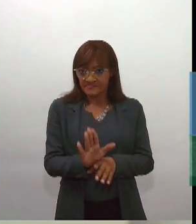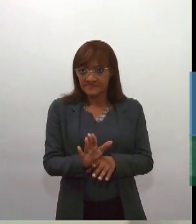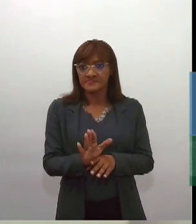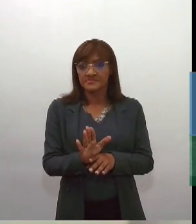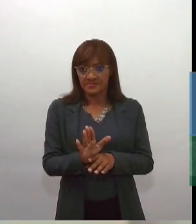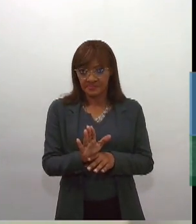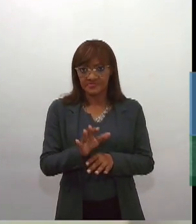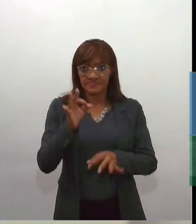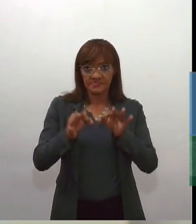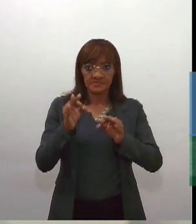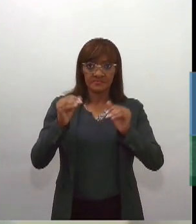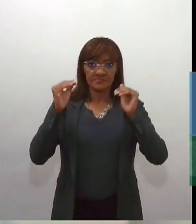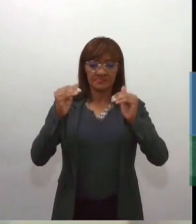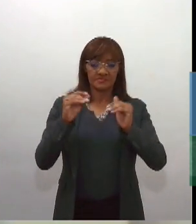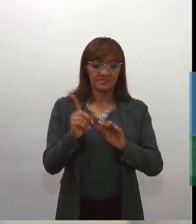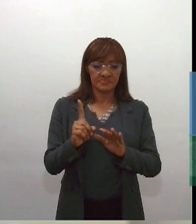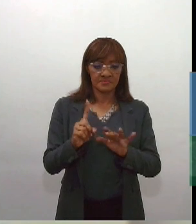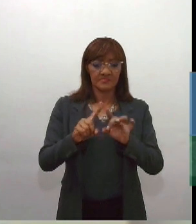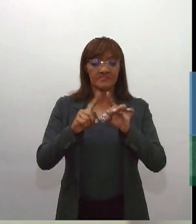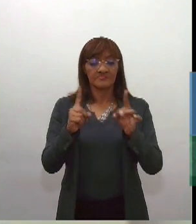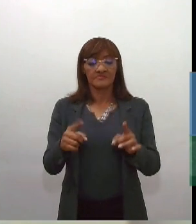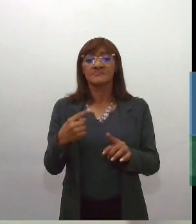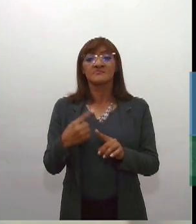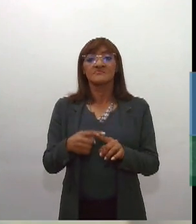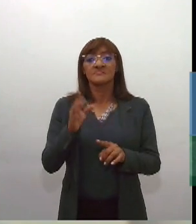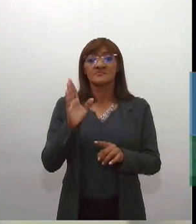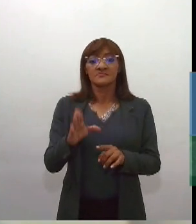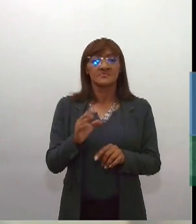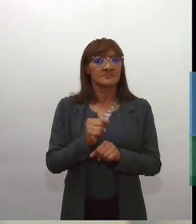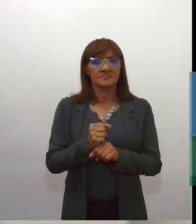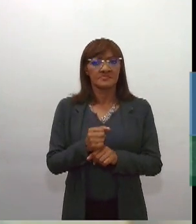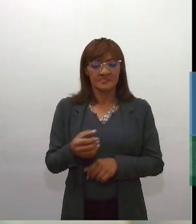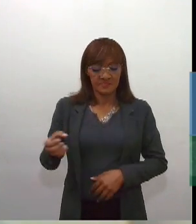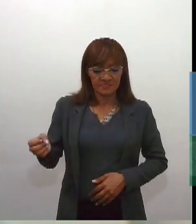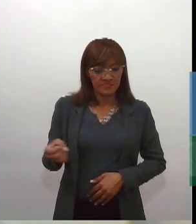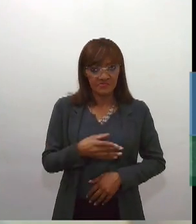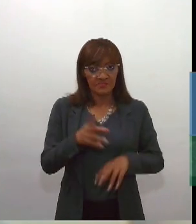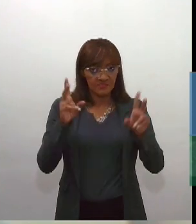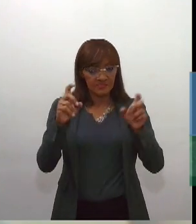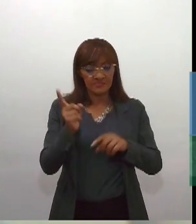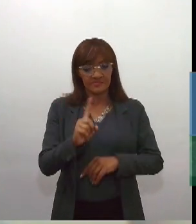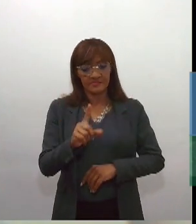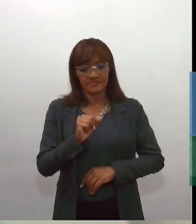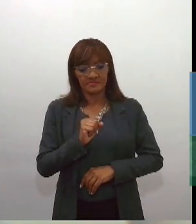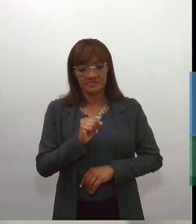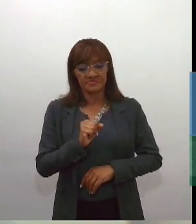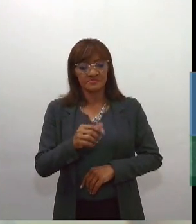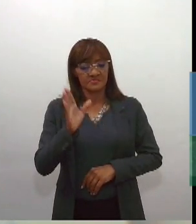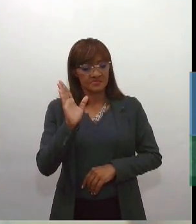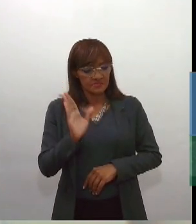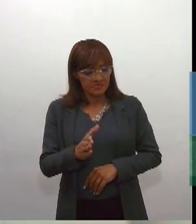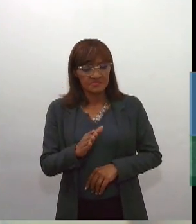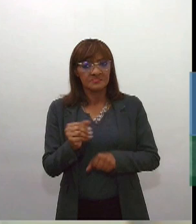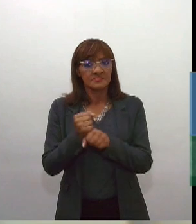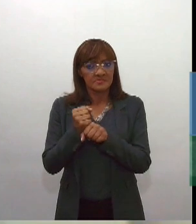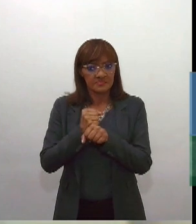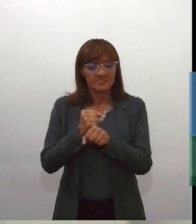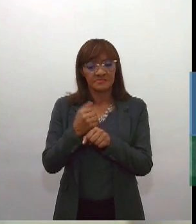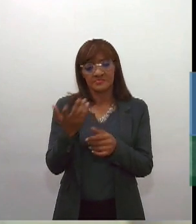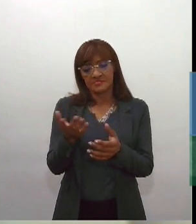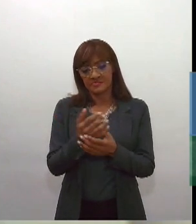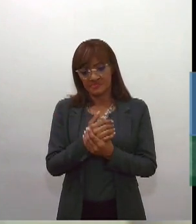porque existe já, o tema não é exatamente novo, já existe um certo amadurecimento e a gente deve ter,